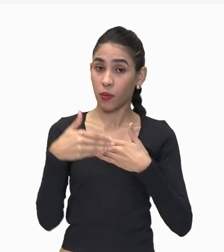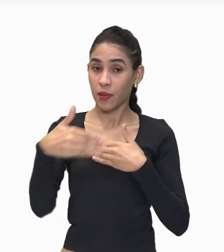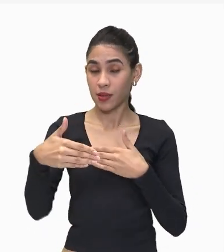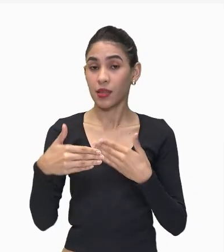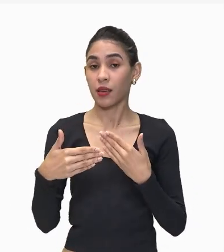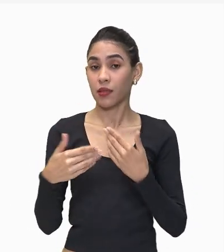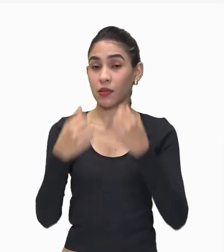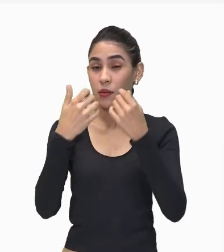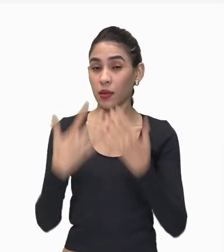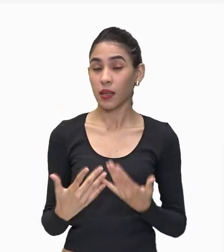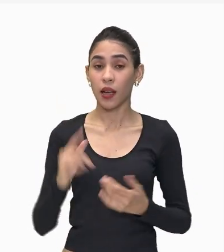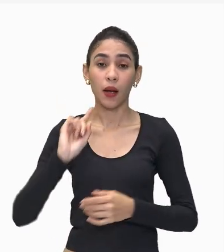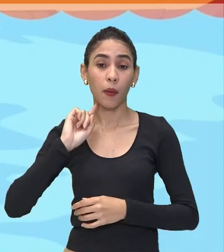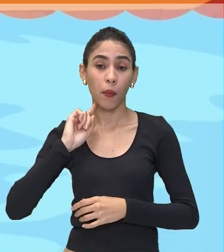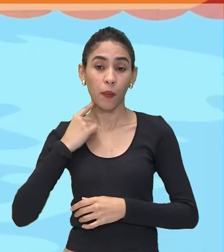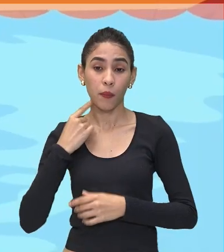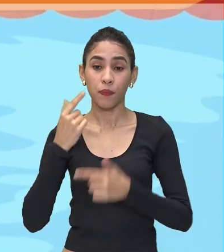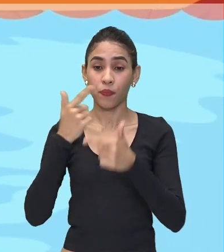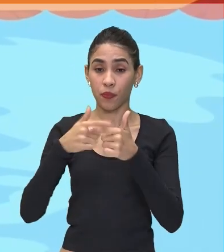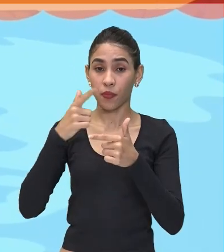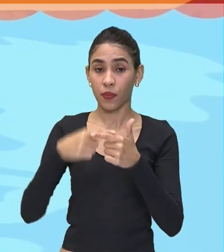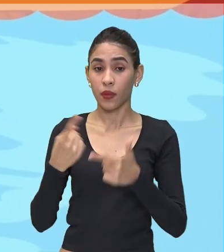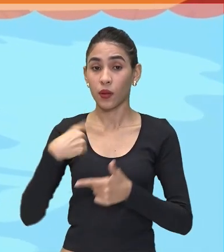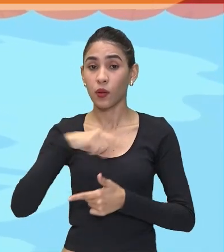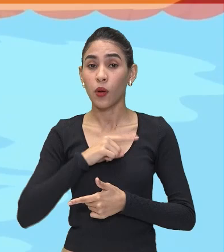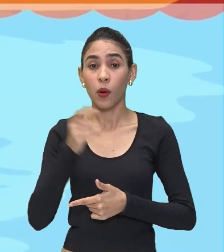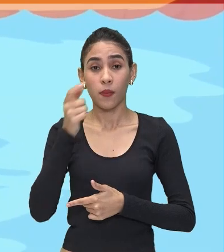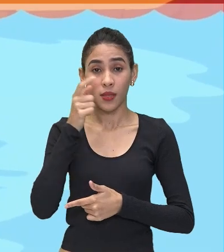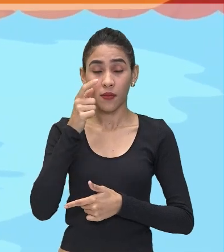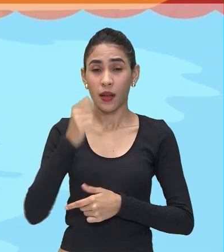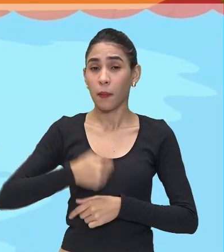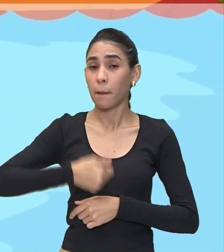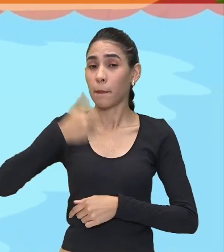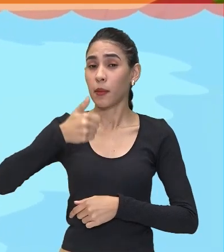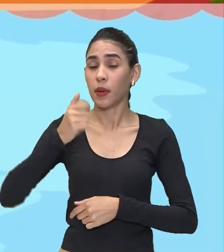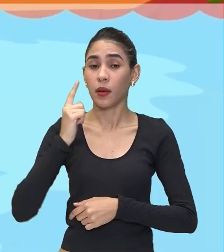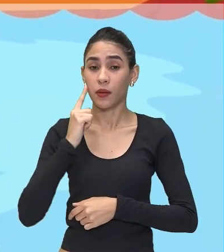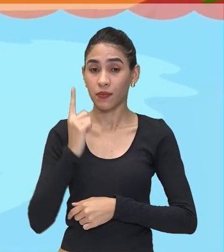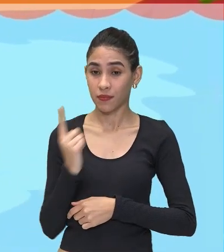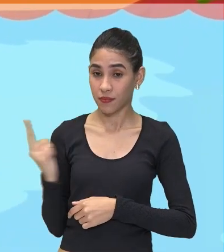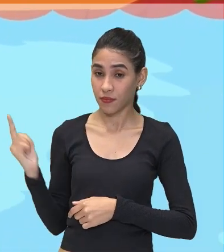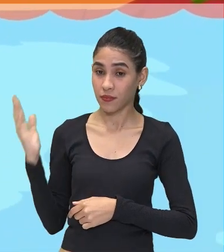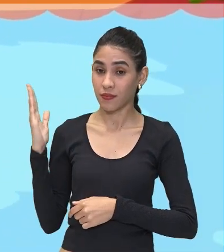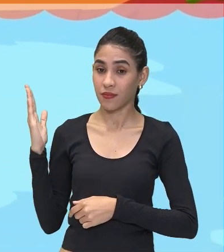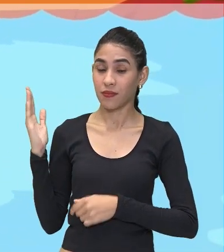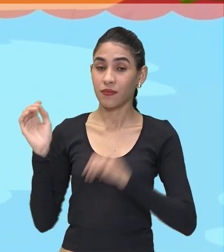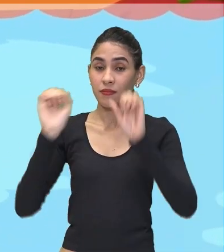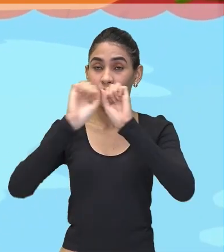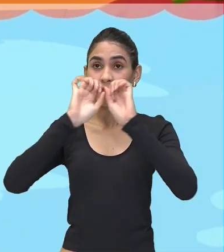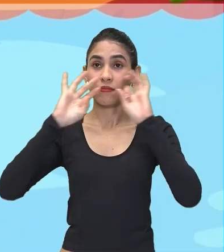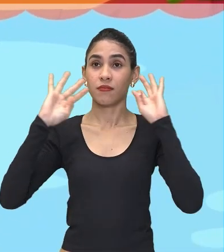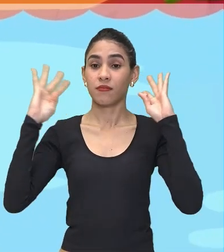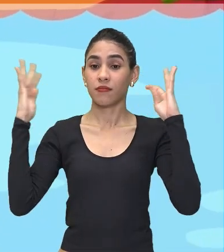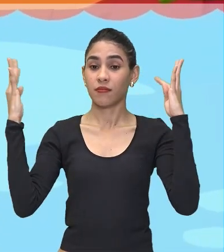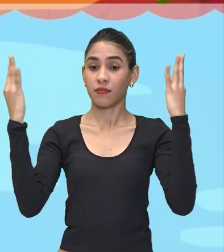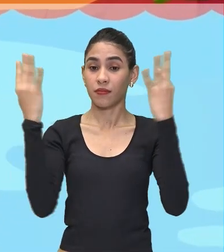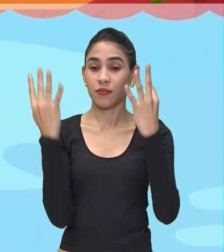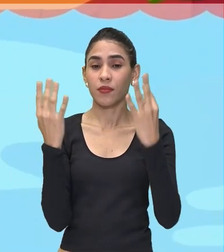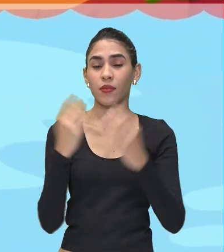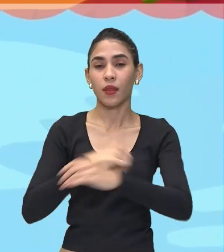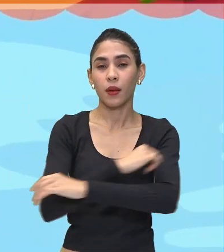impacto Da poluição A gente vai observar Primeiramente Essa área Que não está